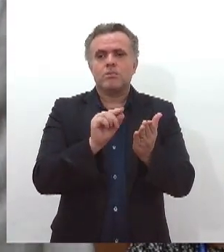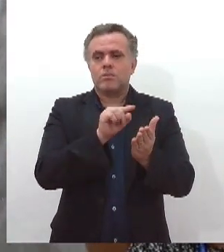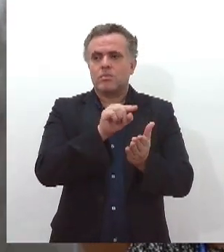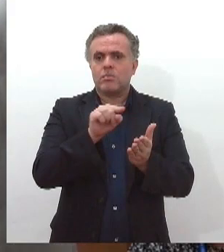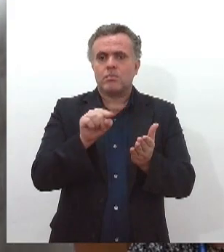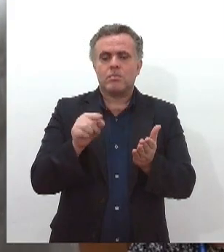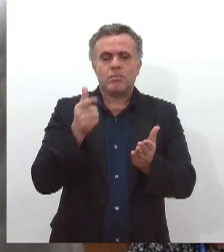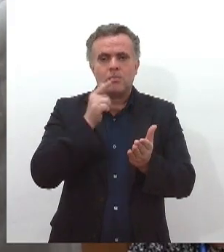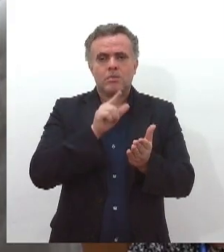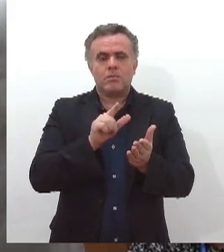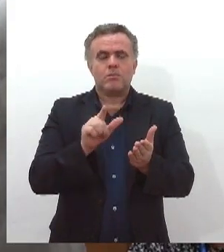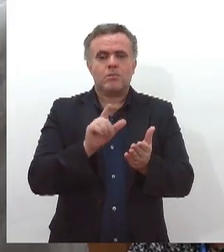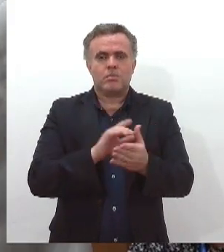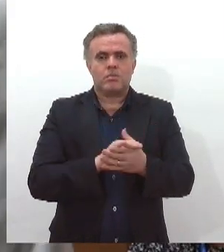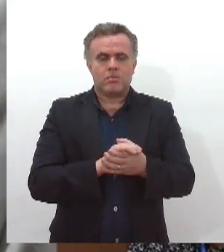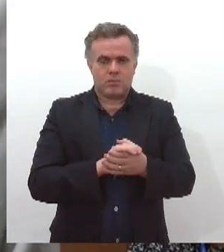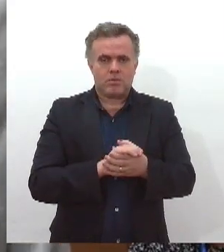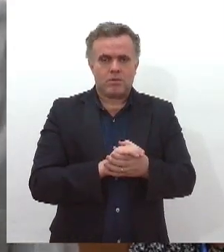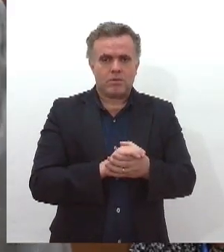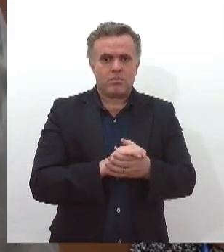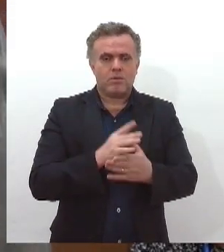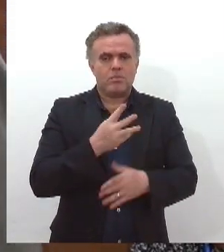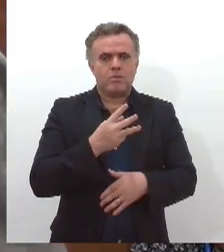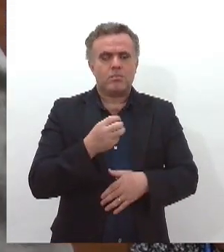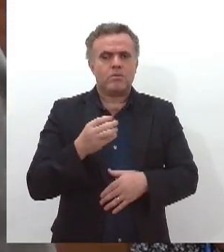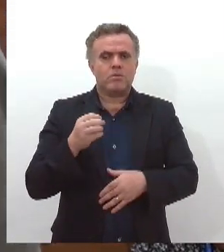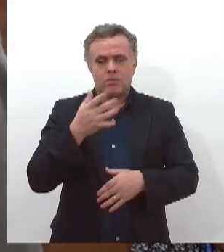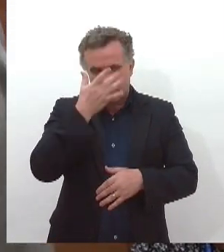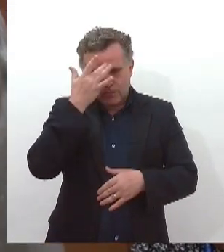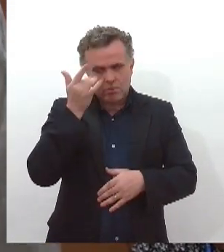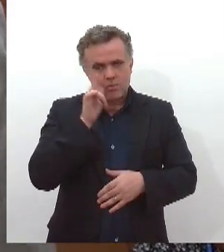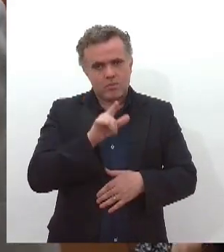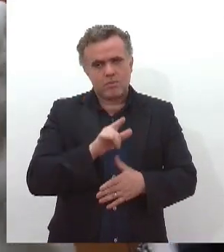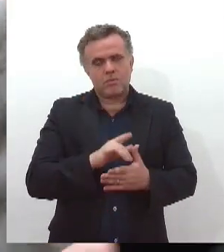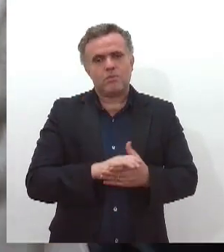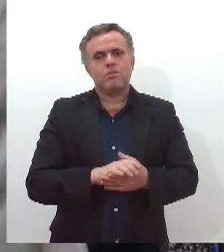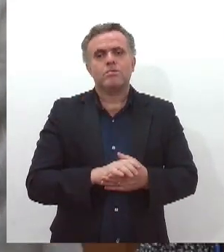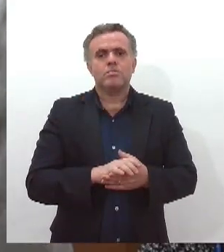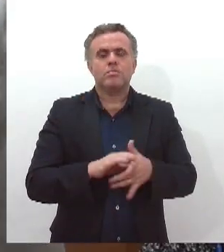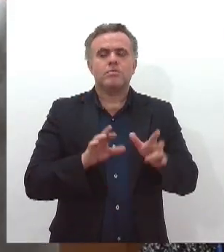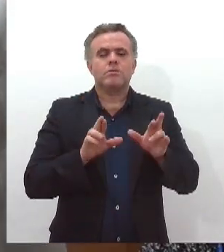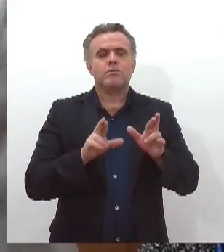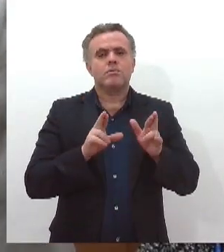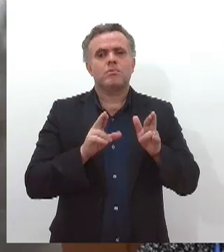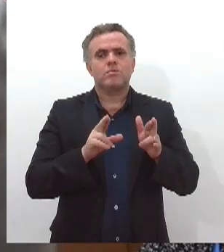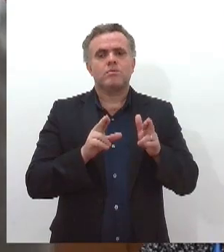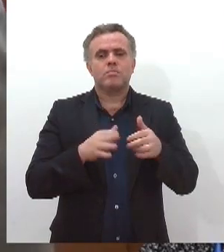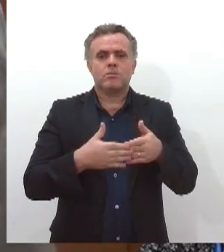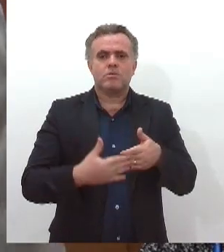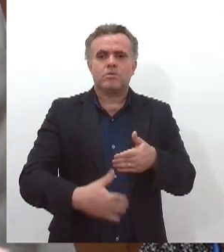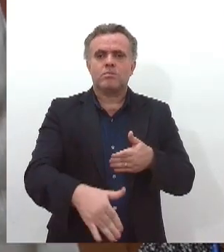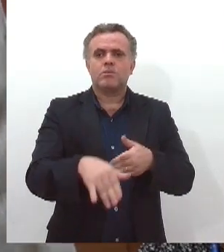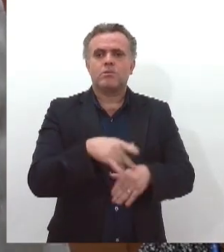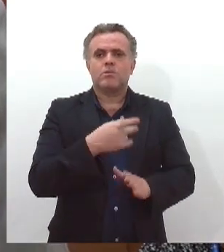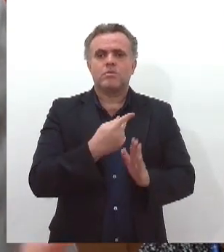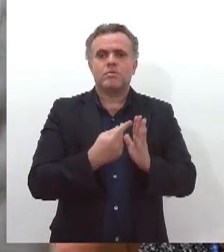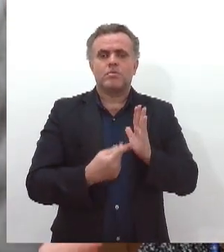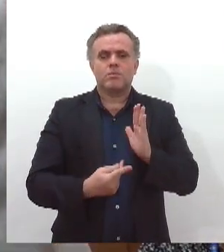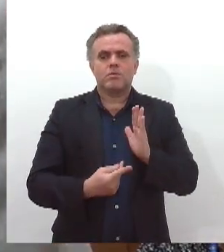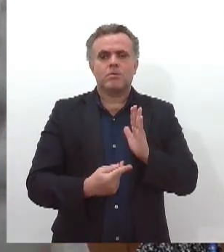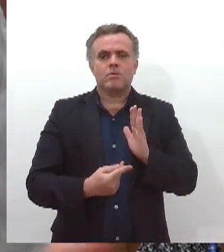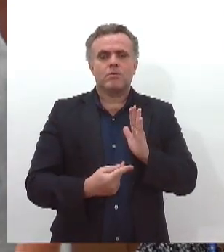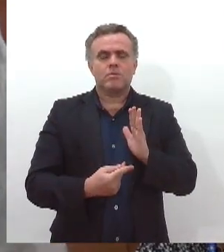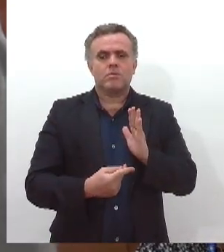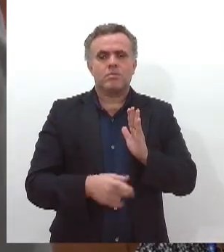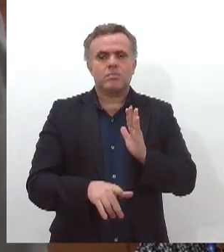Algo em torno de 300 pessoas serão beneficiadas com essa matéria. A gente espera, lógico, que projetos importantes como esse, quando cheguem, cheguem com tempo para a gente